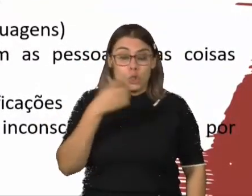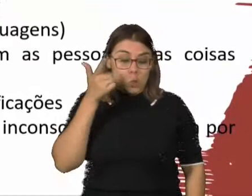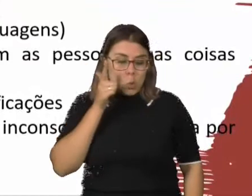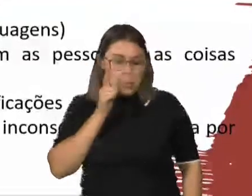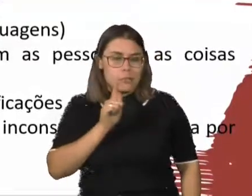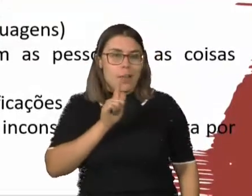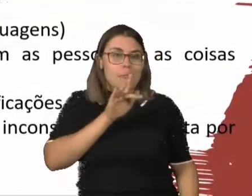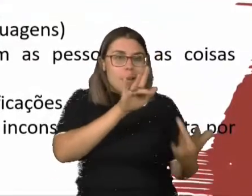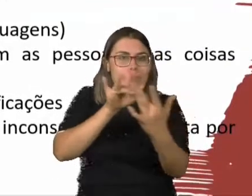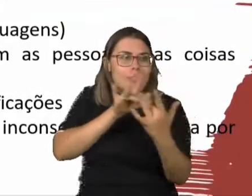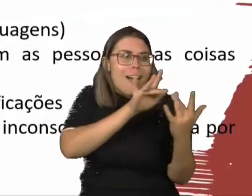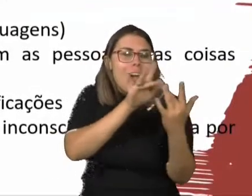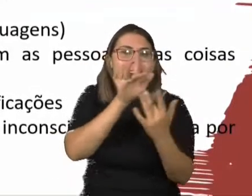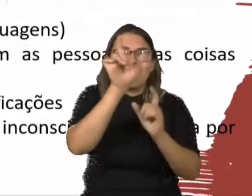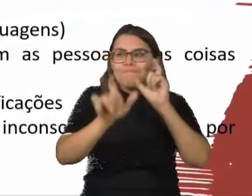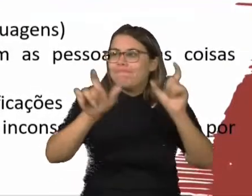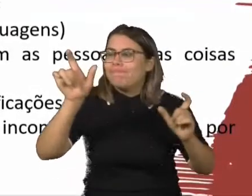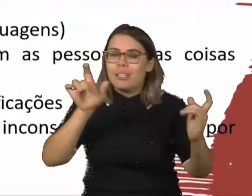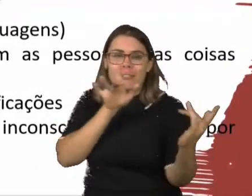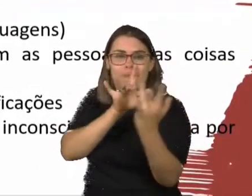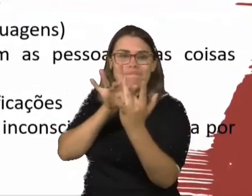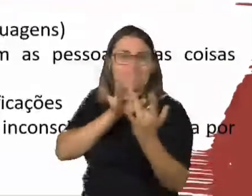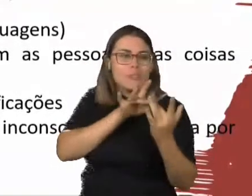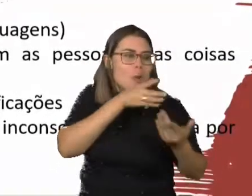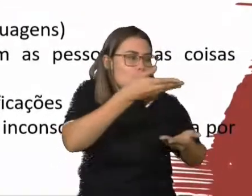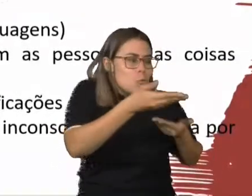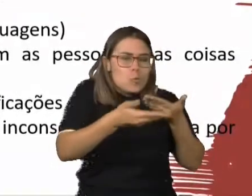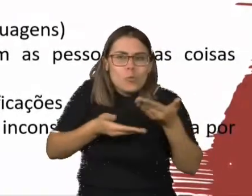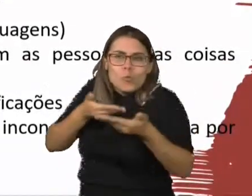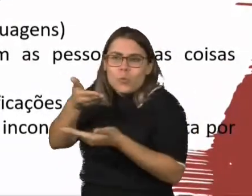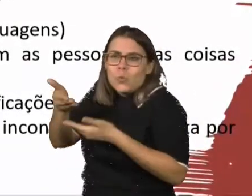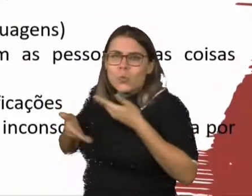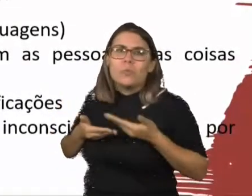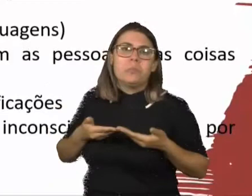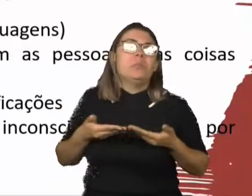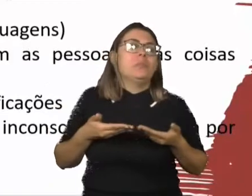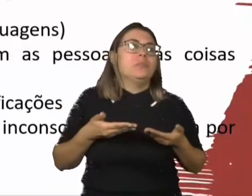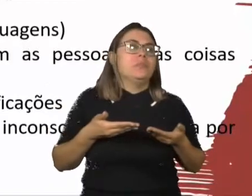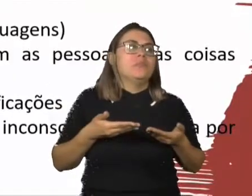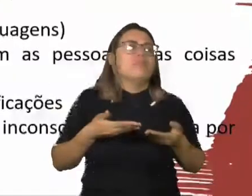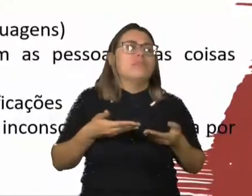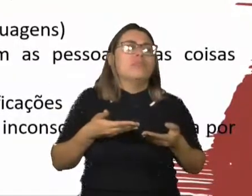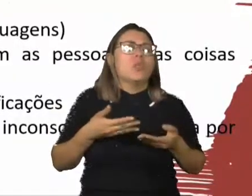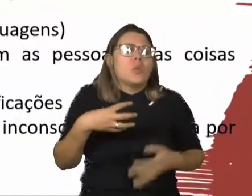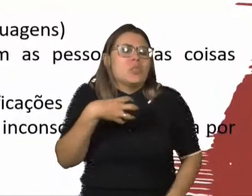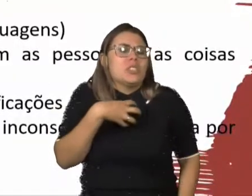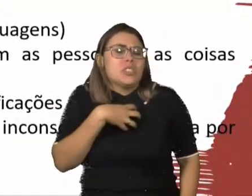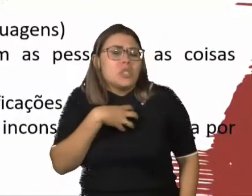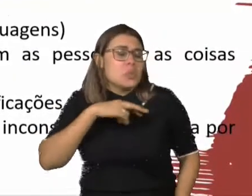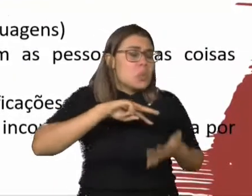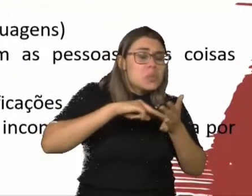com as pessoas e se estabelece, se regulam os afetos a partir dessas significações, ou seja, qual o sentido, qual o